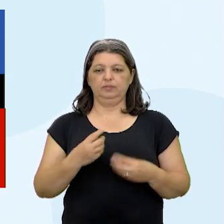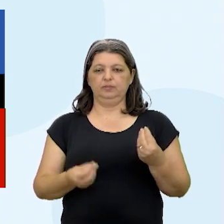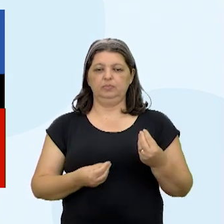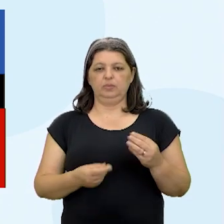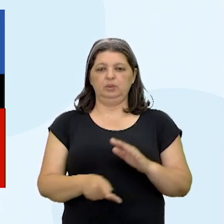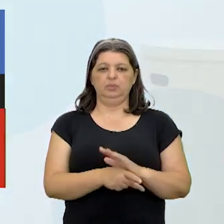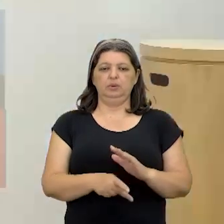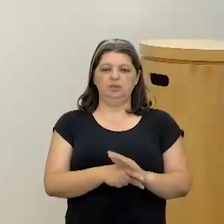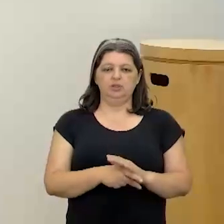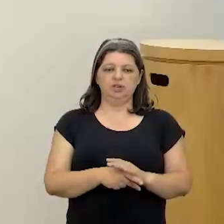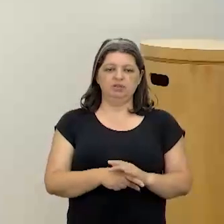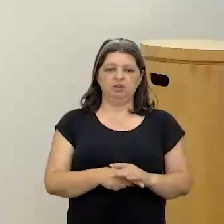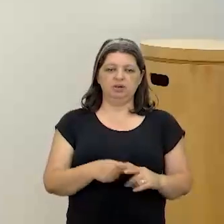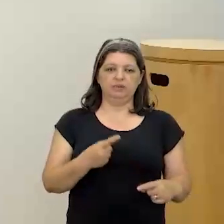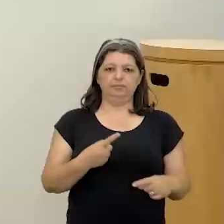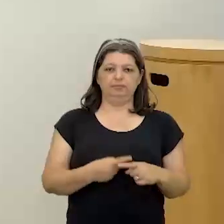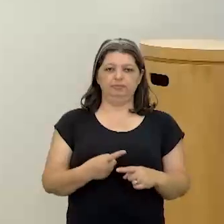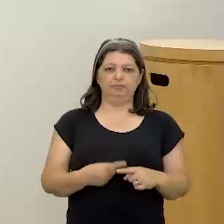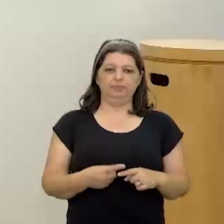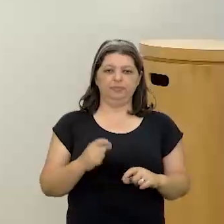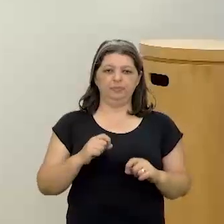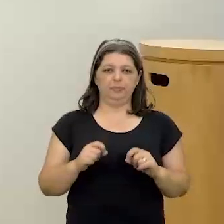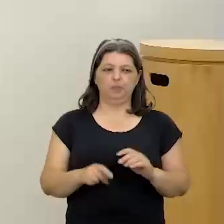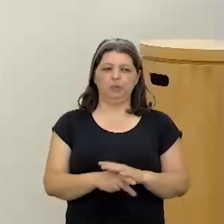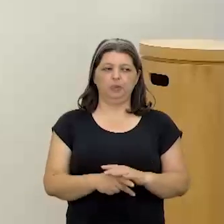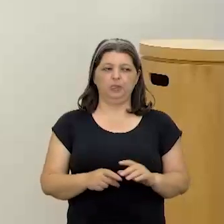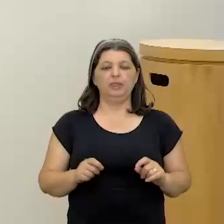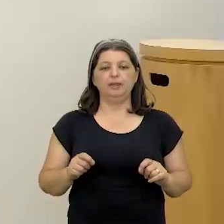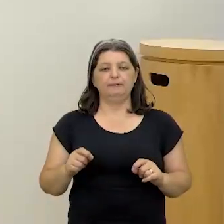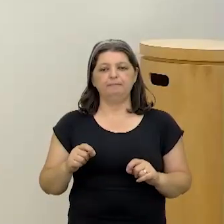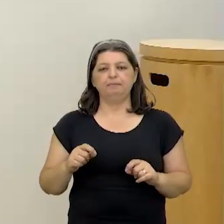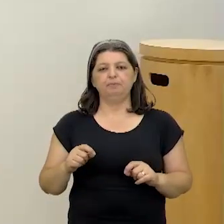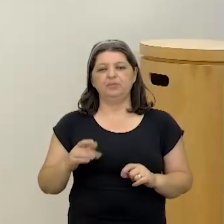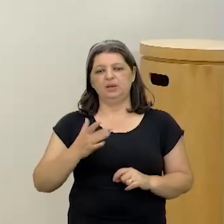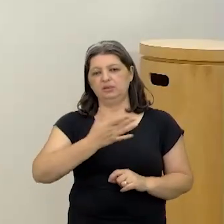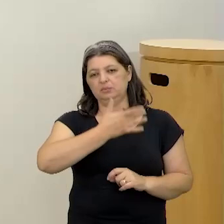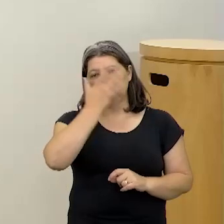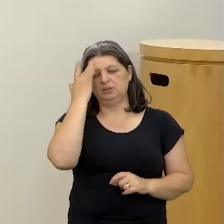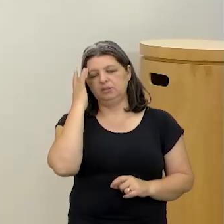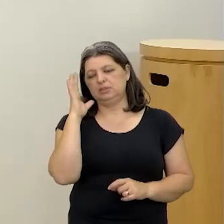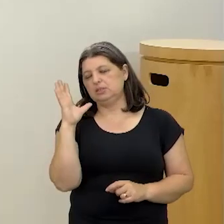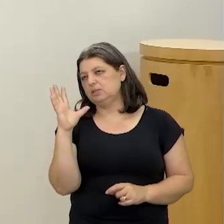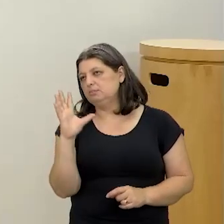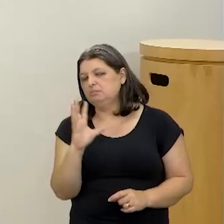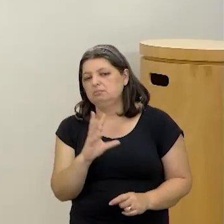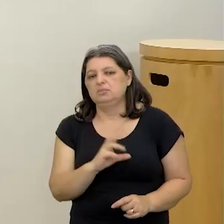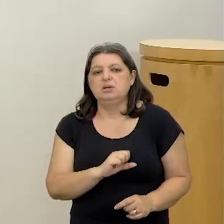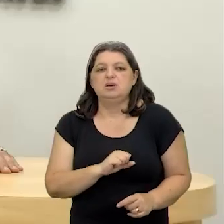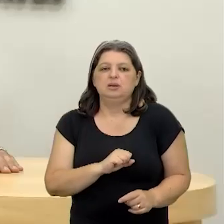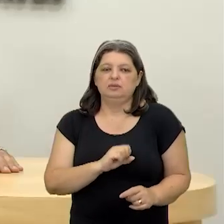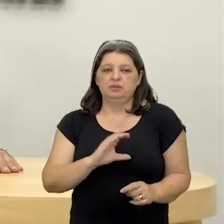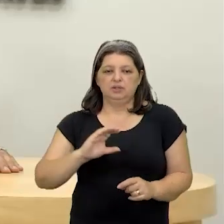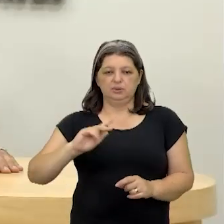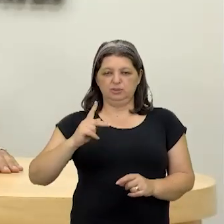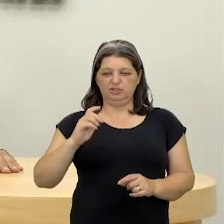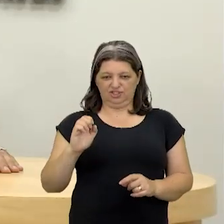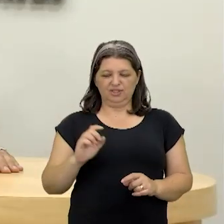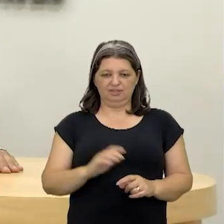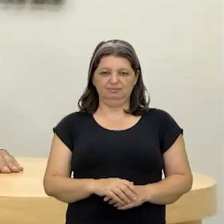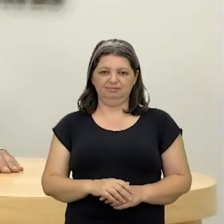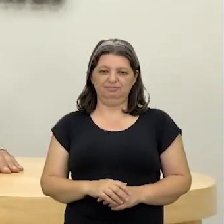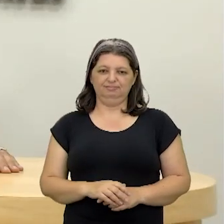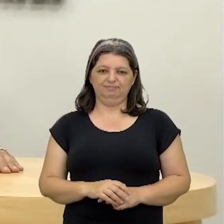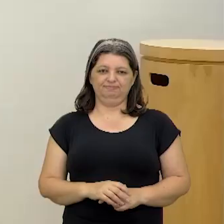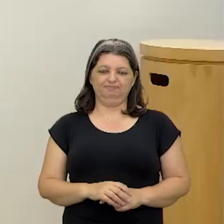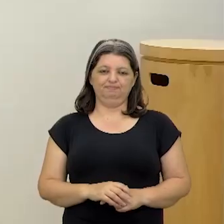o guerrilheiro mais romântico da história. A mulherada caía de amores pelo Che Guevara. Todo mundo quer ser que Che Guevara, né?